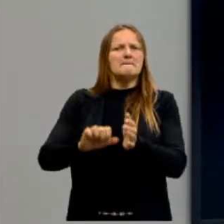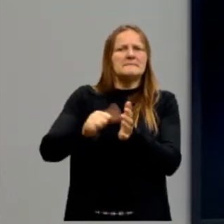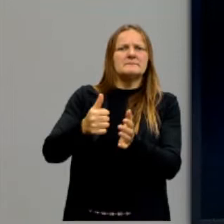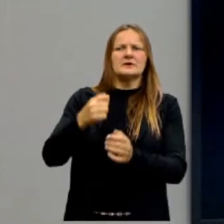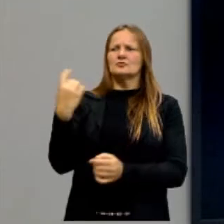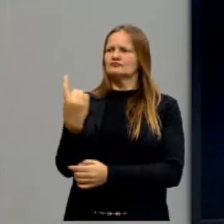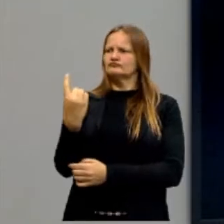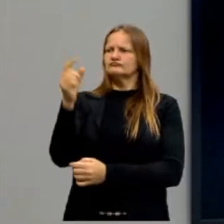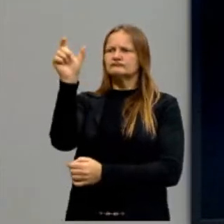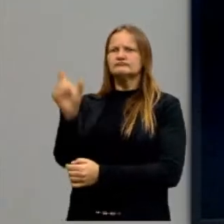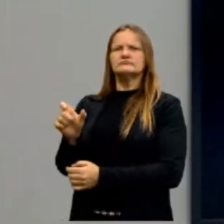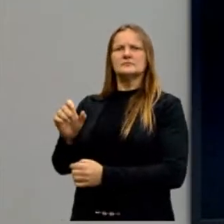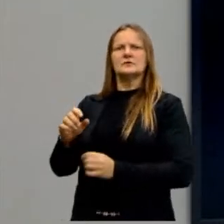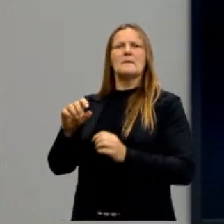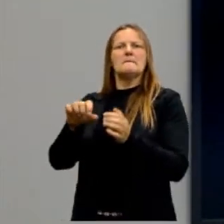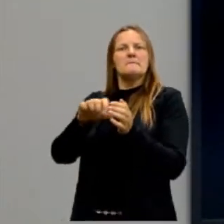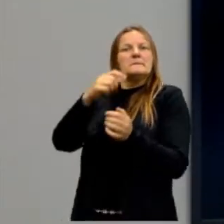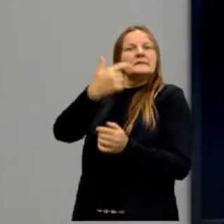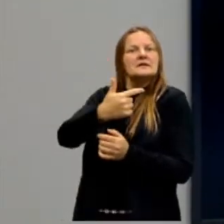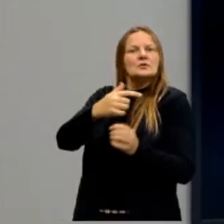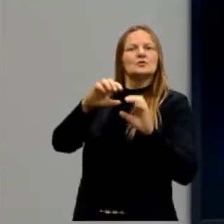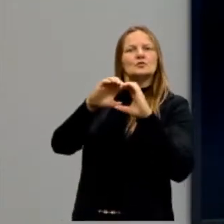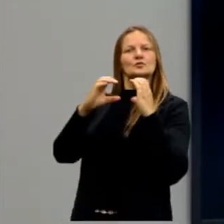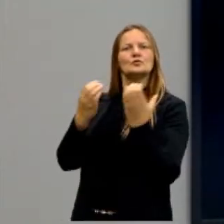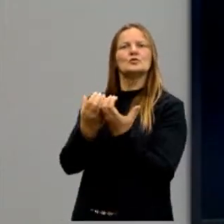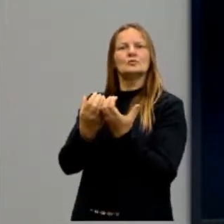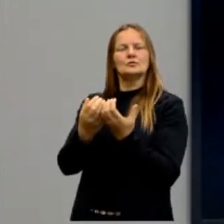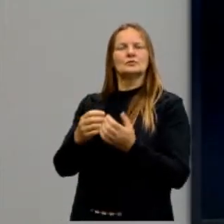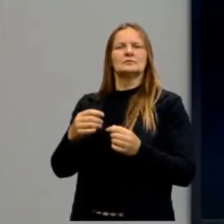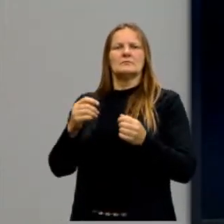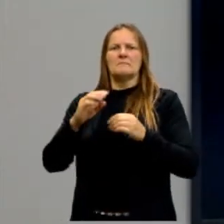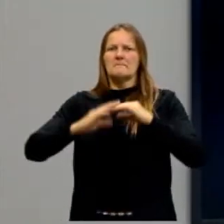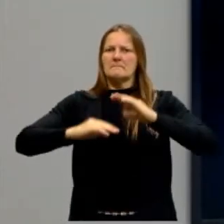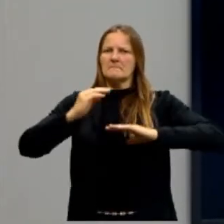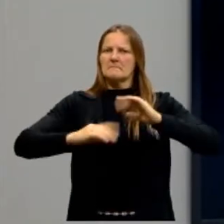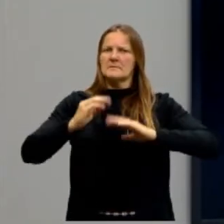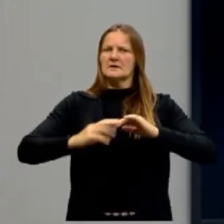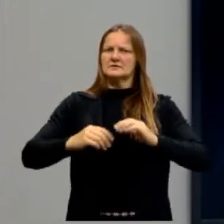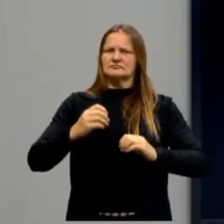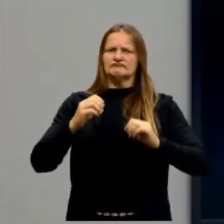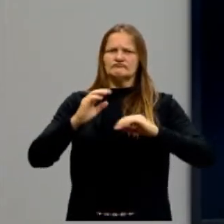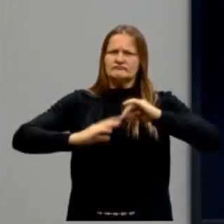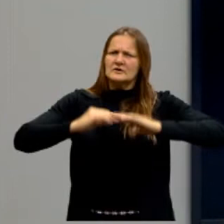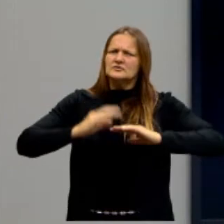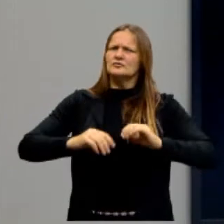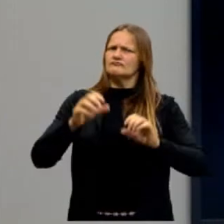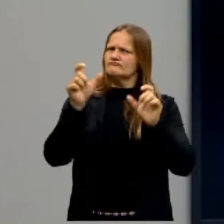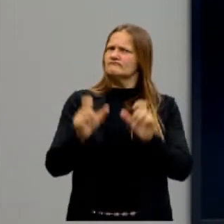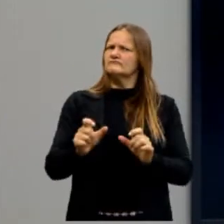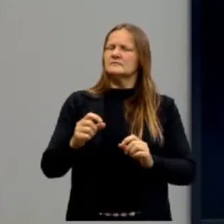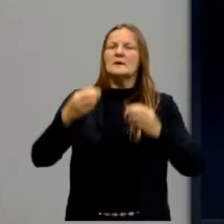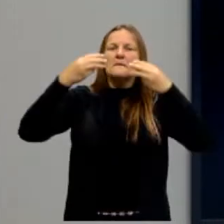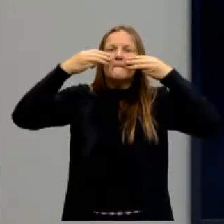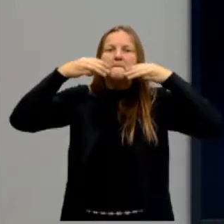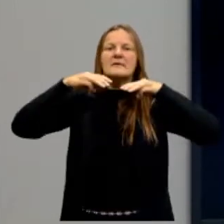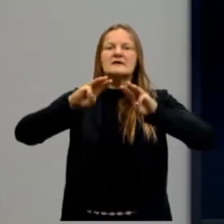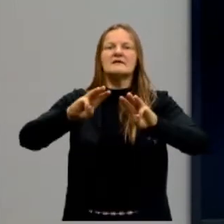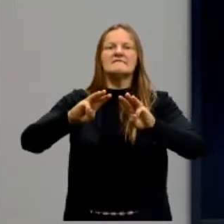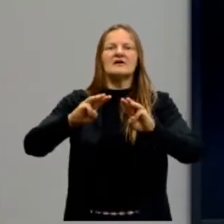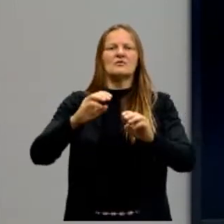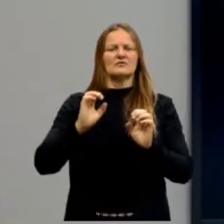indivíduo, depois a coletividade, mas para a atuação ser virtuosa, já Maquiavel não faz